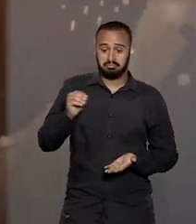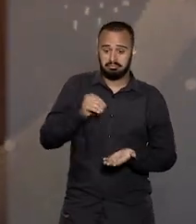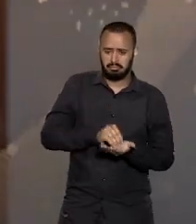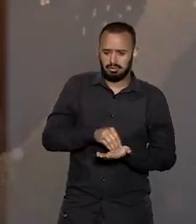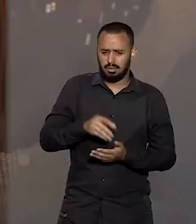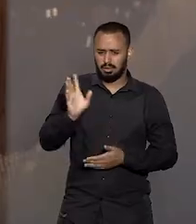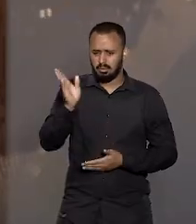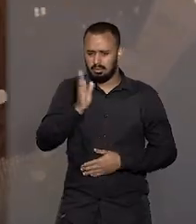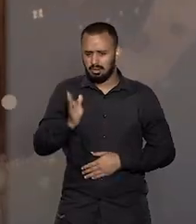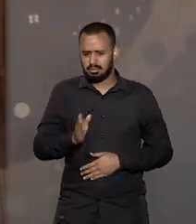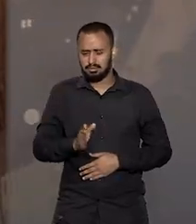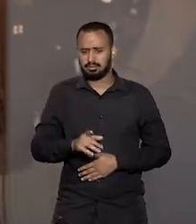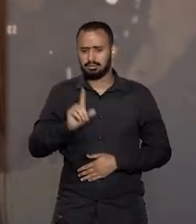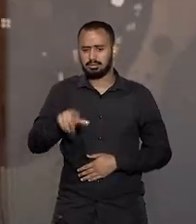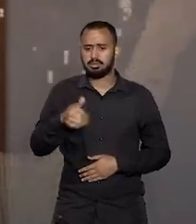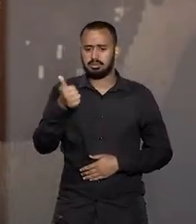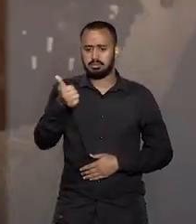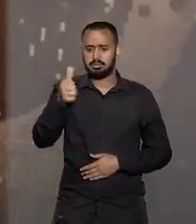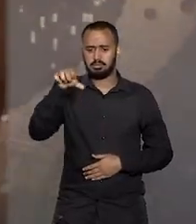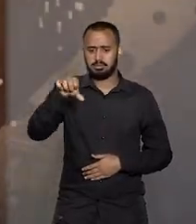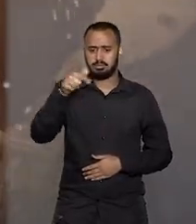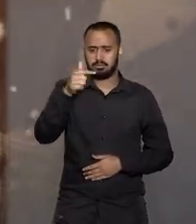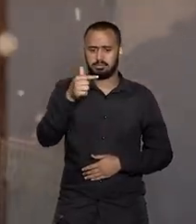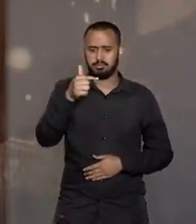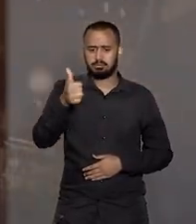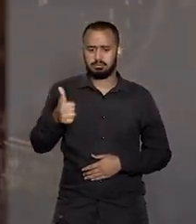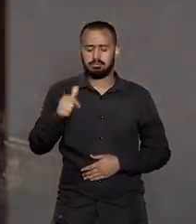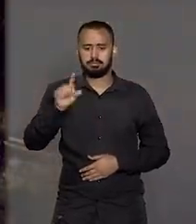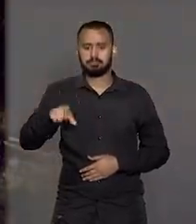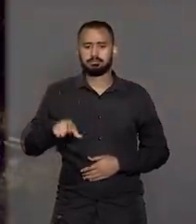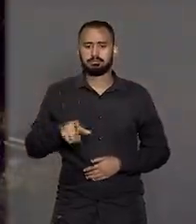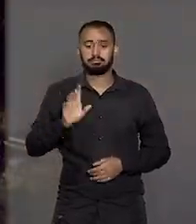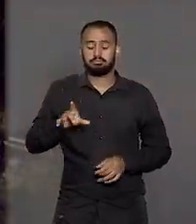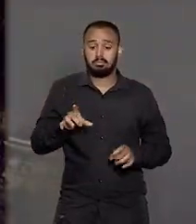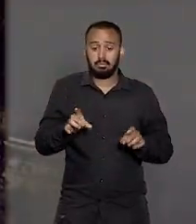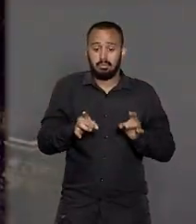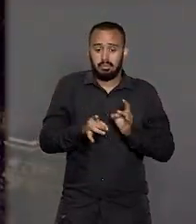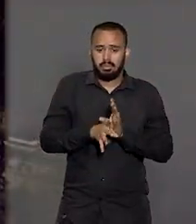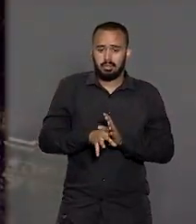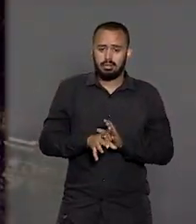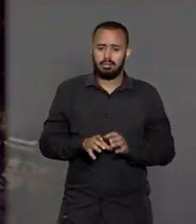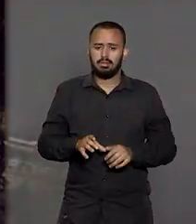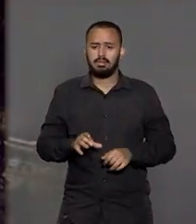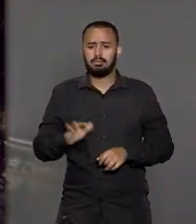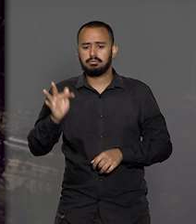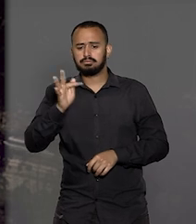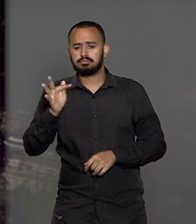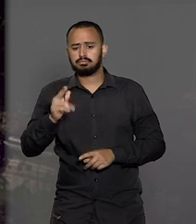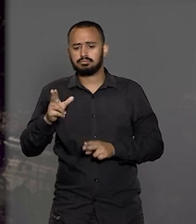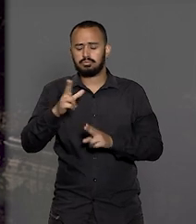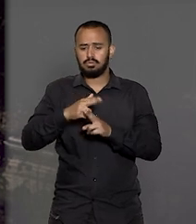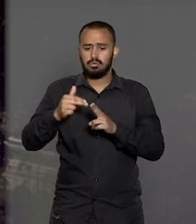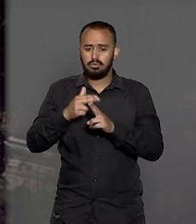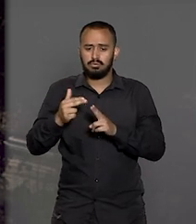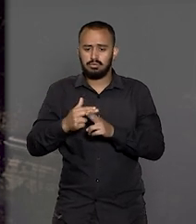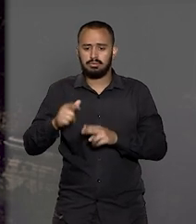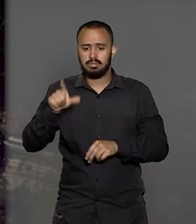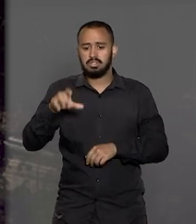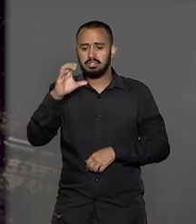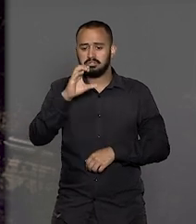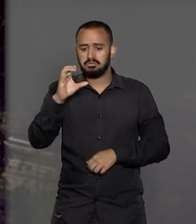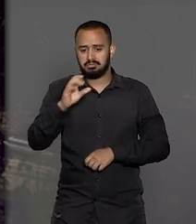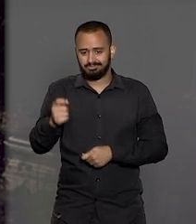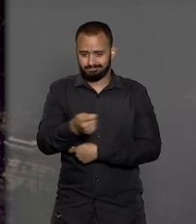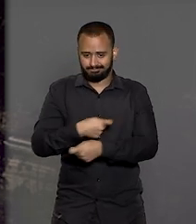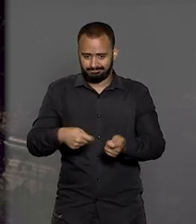Naturalizou-se brasileiro. Em 1971, se tornou bacharel em Ciências Econômicas pela Universidade